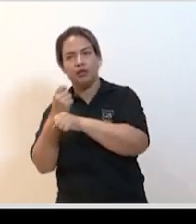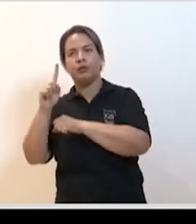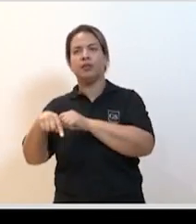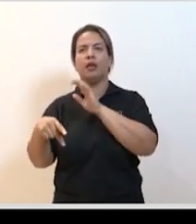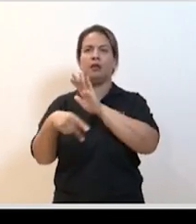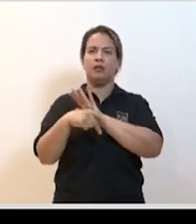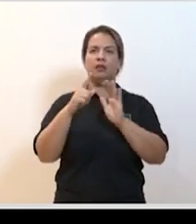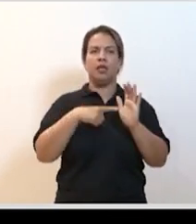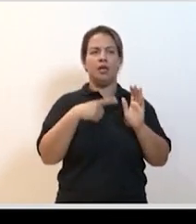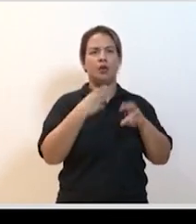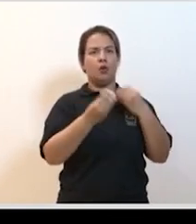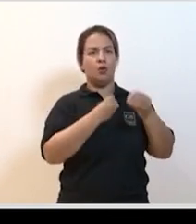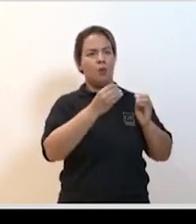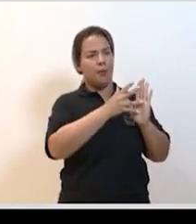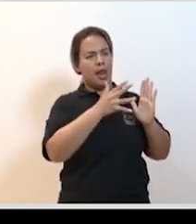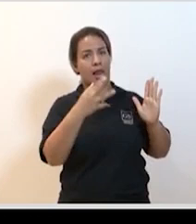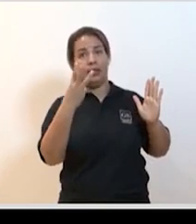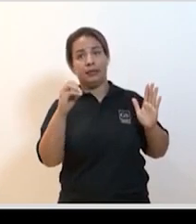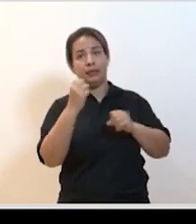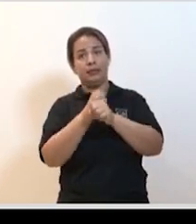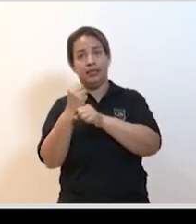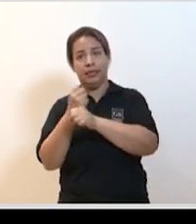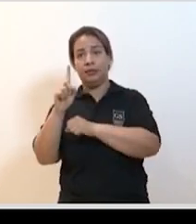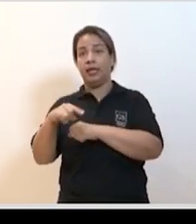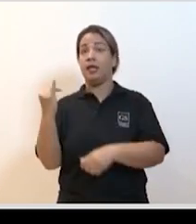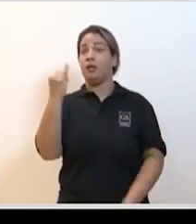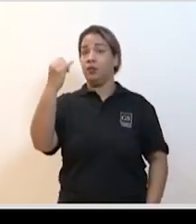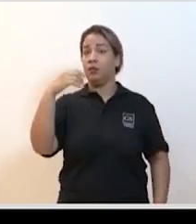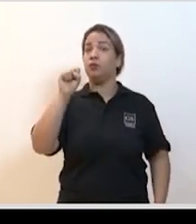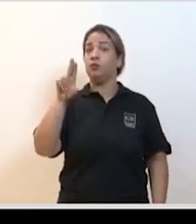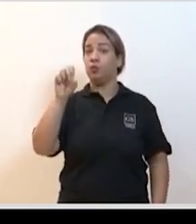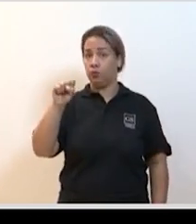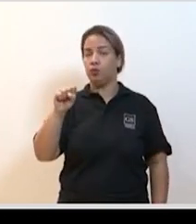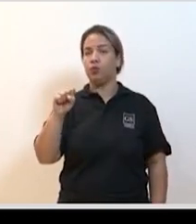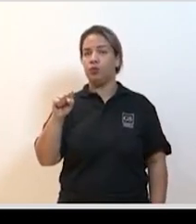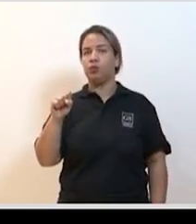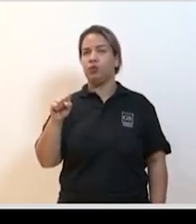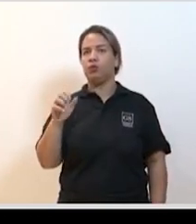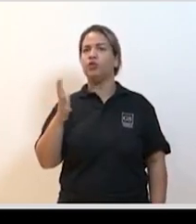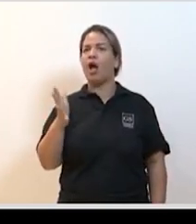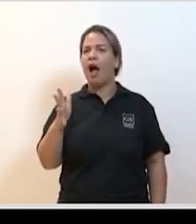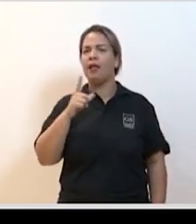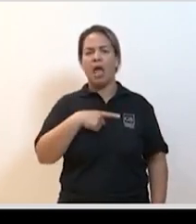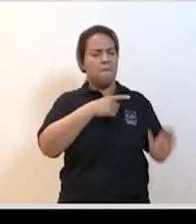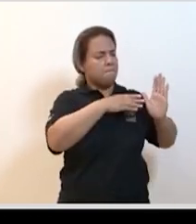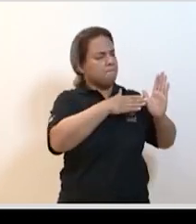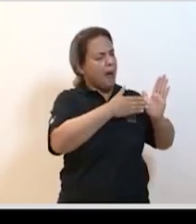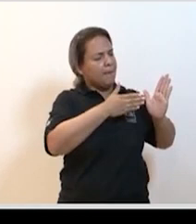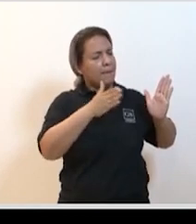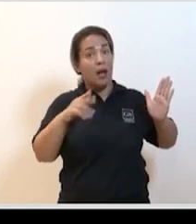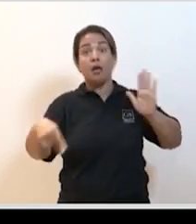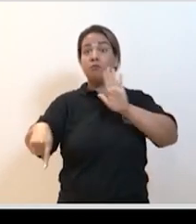principais periódicos internacionais a importância de um serviço de saúde que é um patrimônio do povo brasileiro